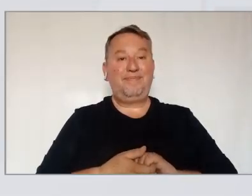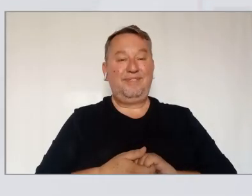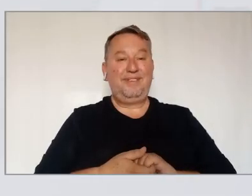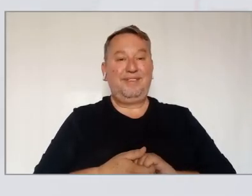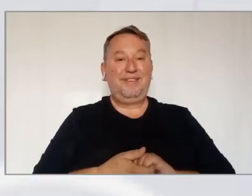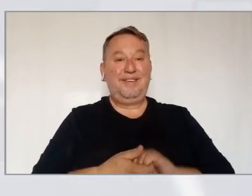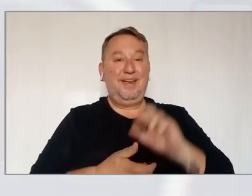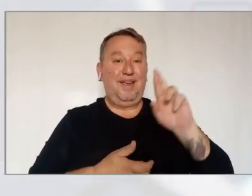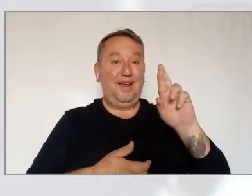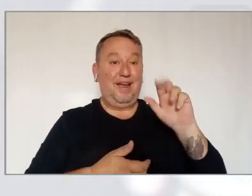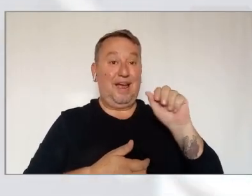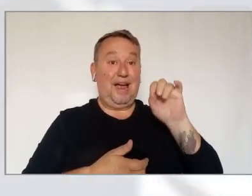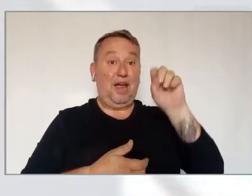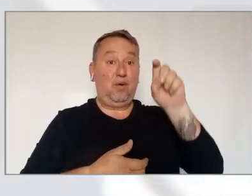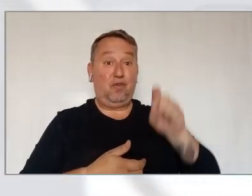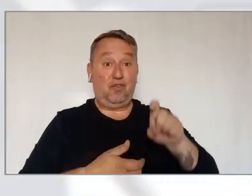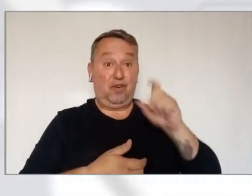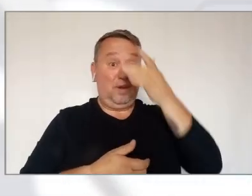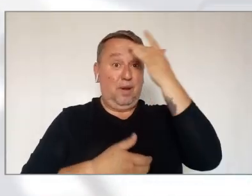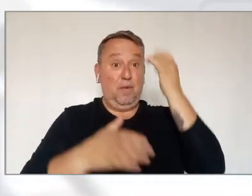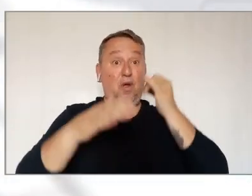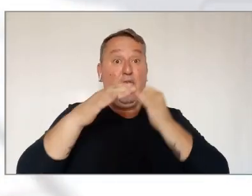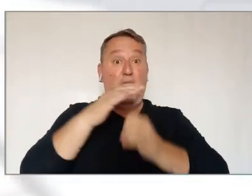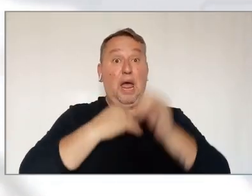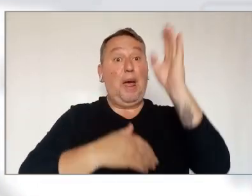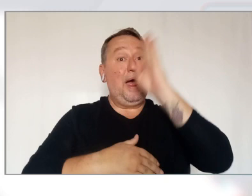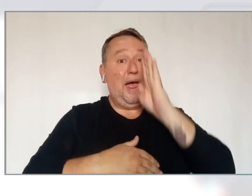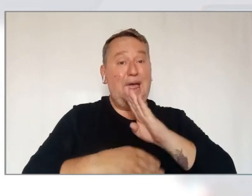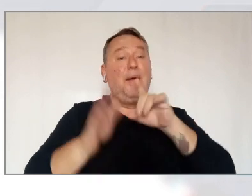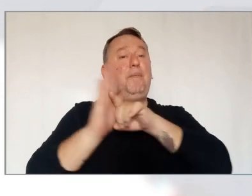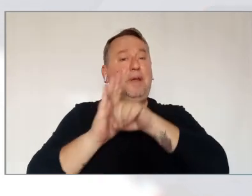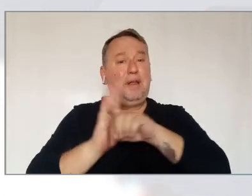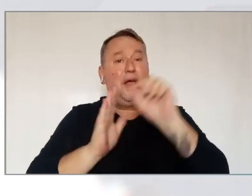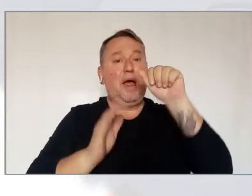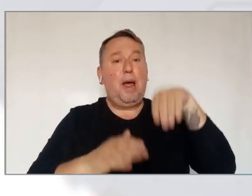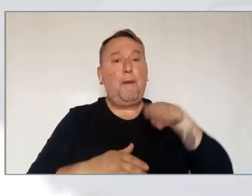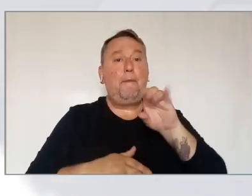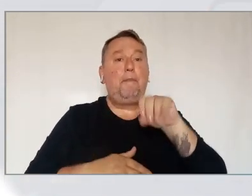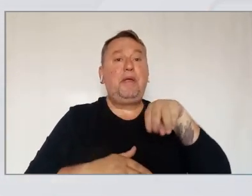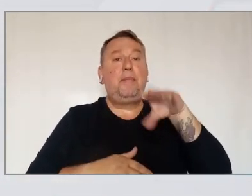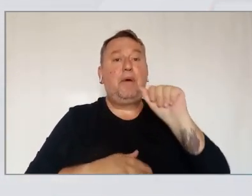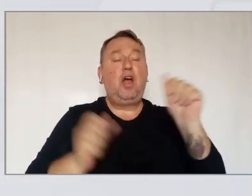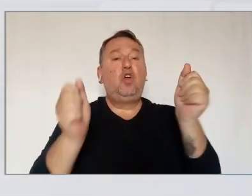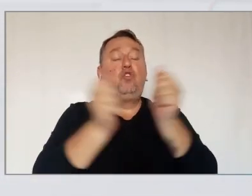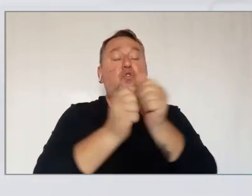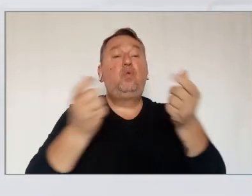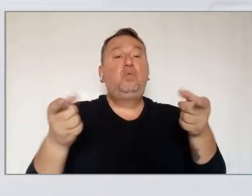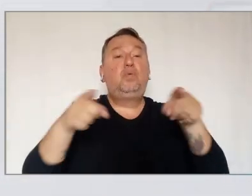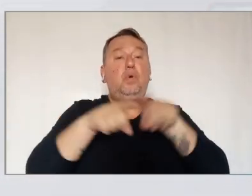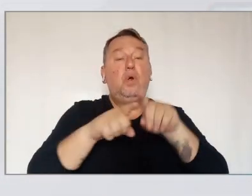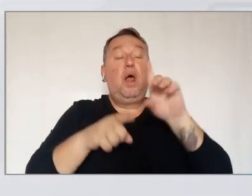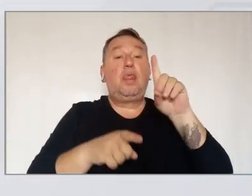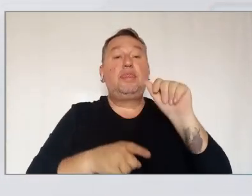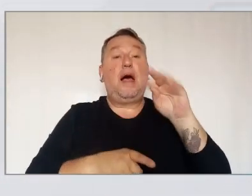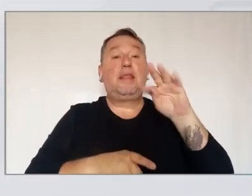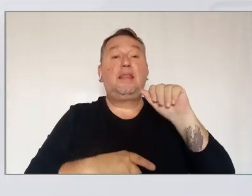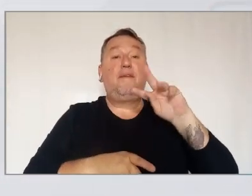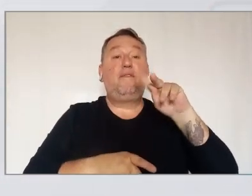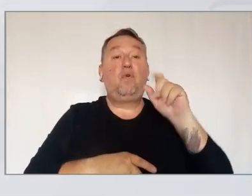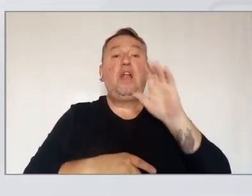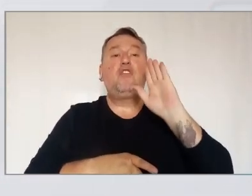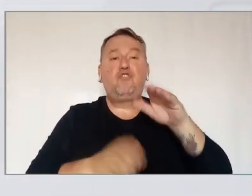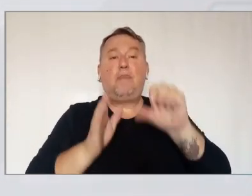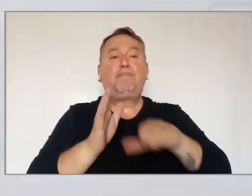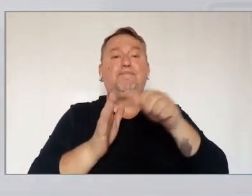O Raio-X do Investidor Brasileiro é uma pesquisa da Ambima em parceria com o Datafolha e já está na sexta